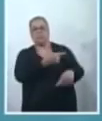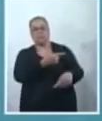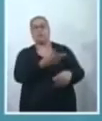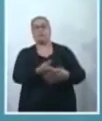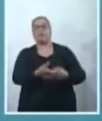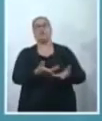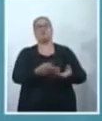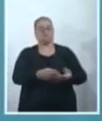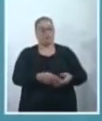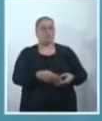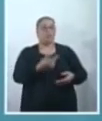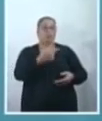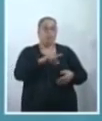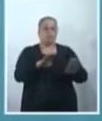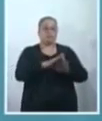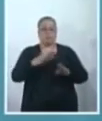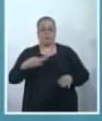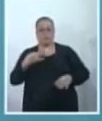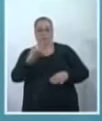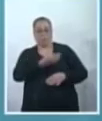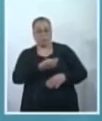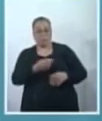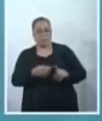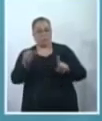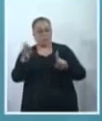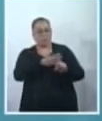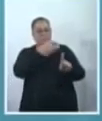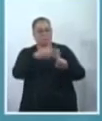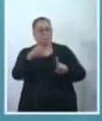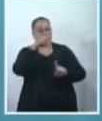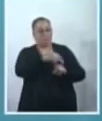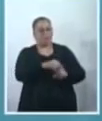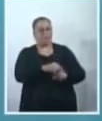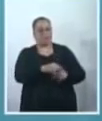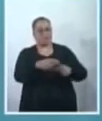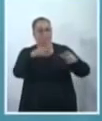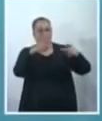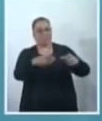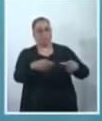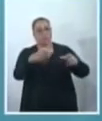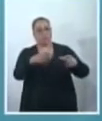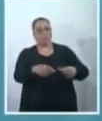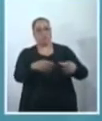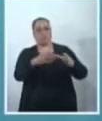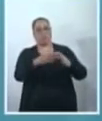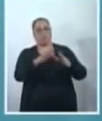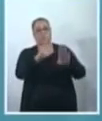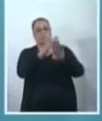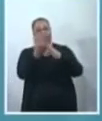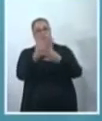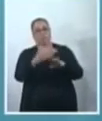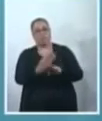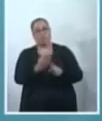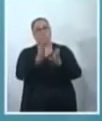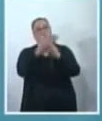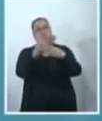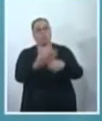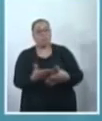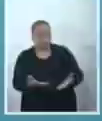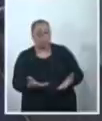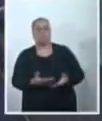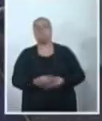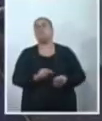periferia. Então, é uma situação, realmente, que nós precisamos olhar para isso, tratar com a devida seriedade. E o